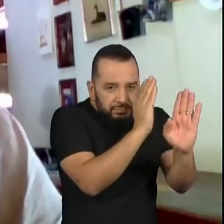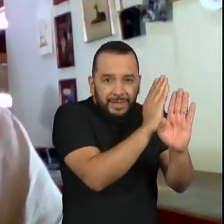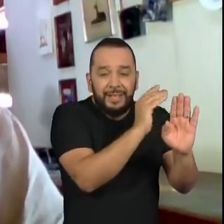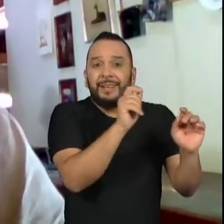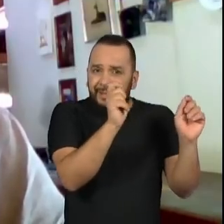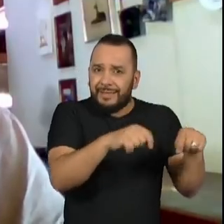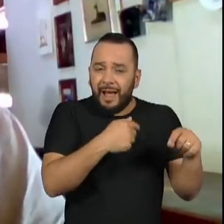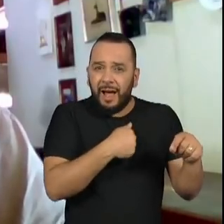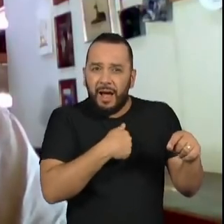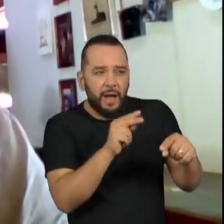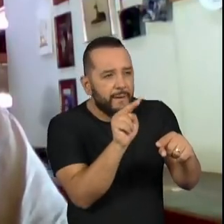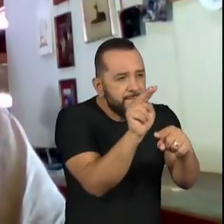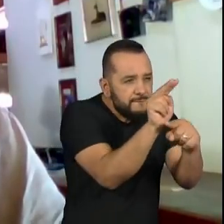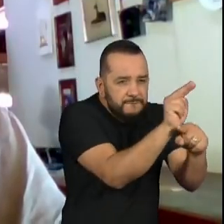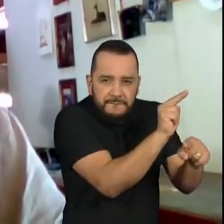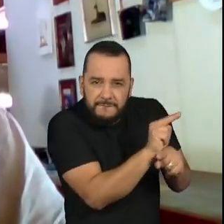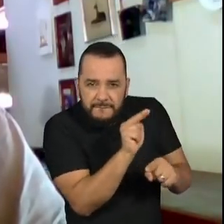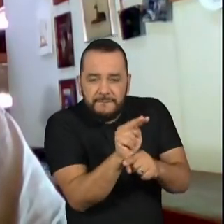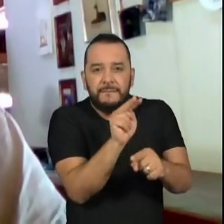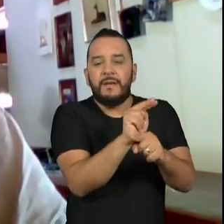A onça pardé é considerada, sim,